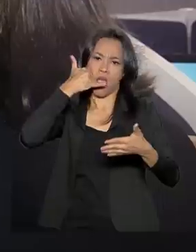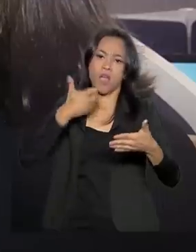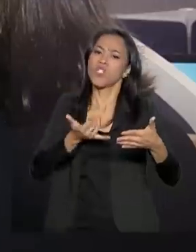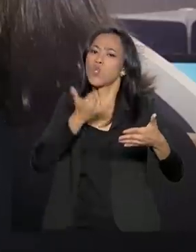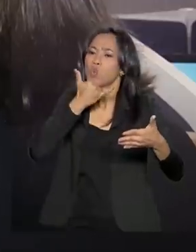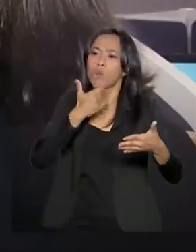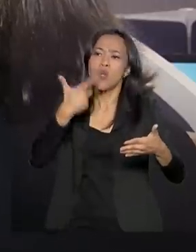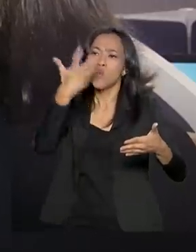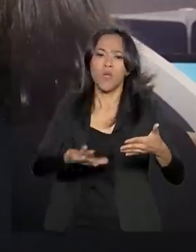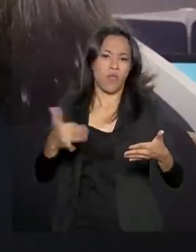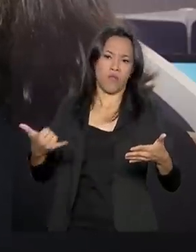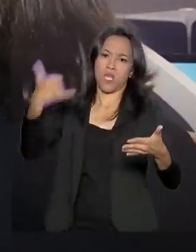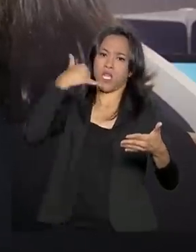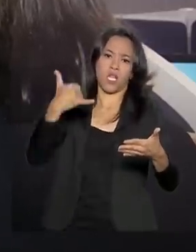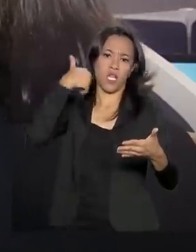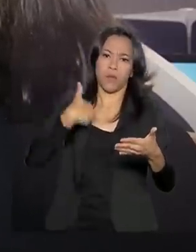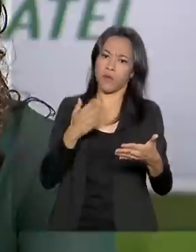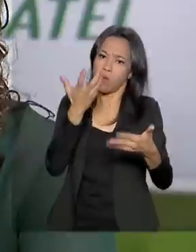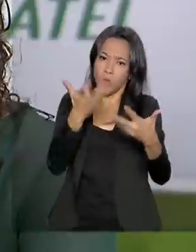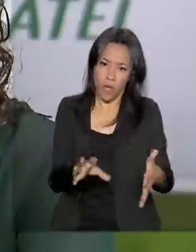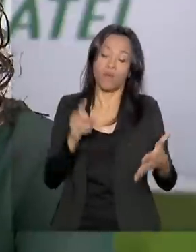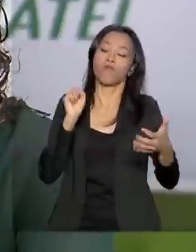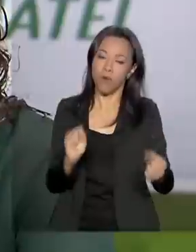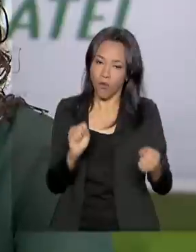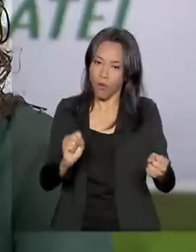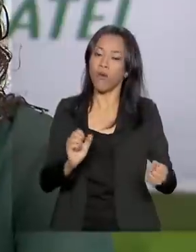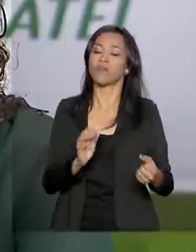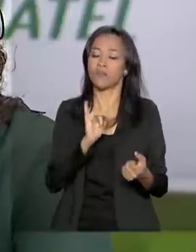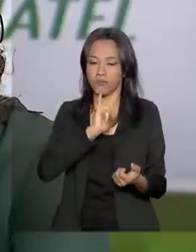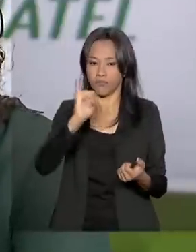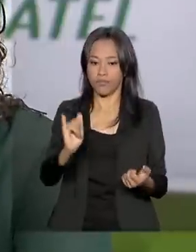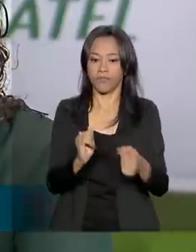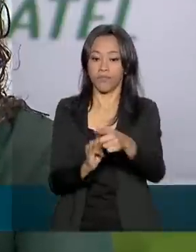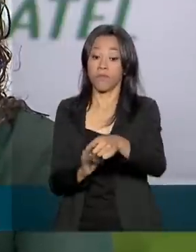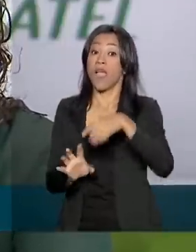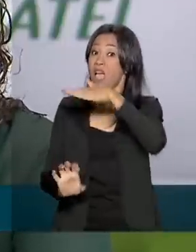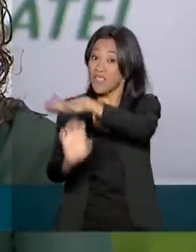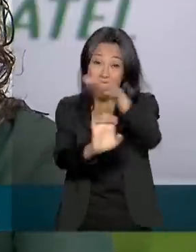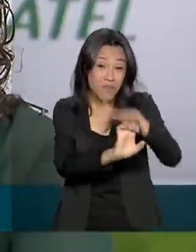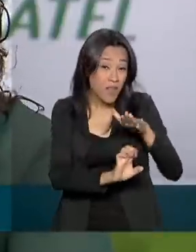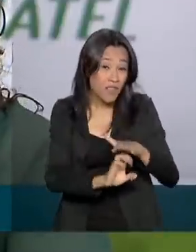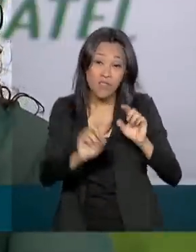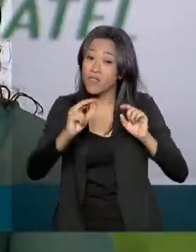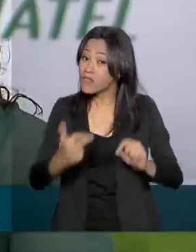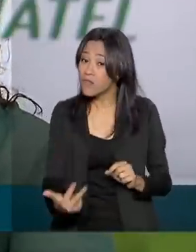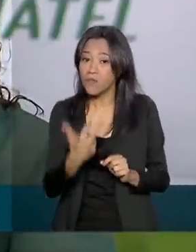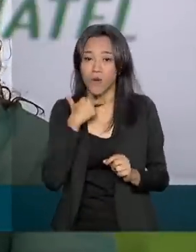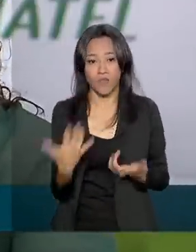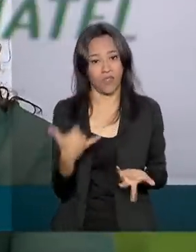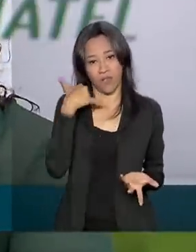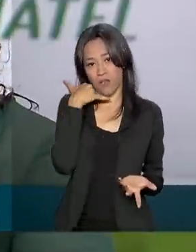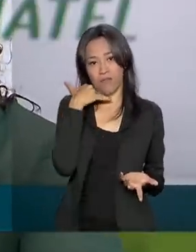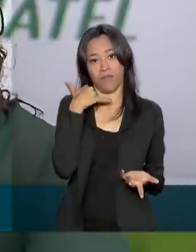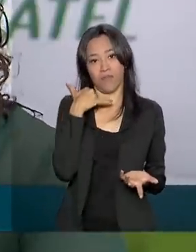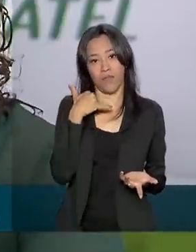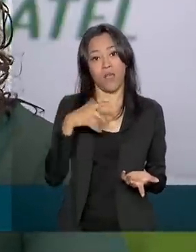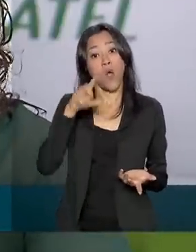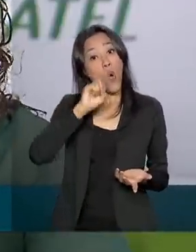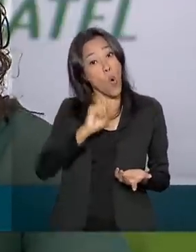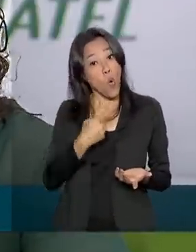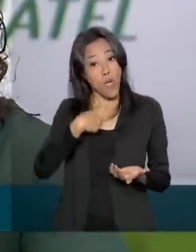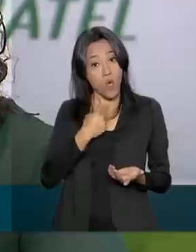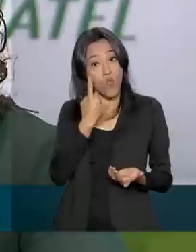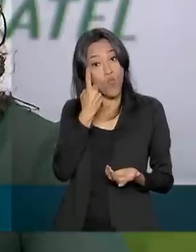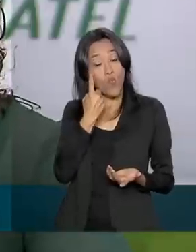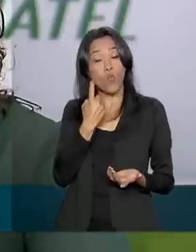não receber esse tipo de ligação. A partir de então, nenhuma das empresas pode ligar. Ou seja, o consumidor vai ligar uma